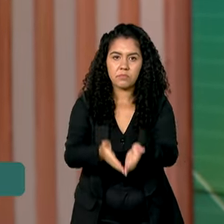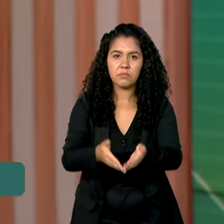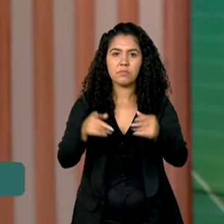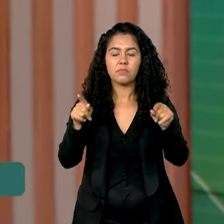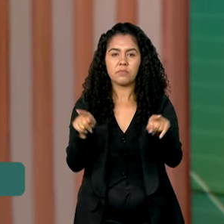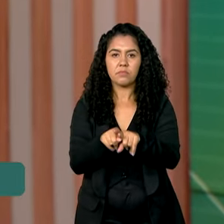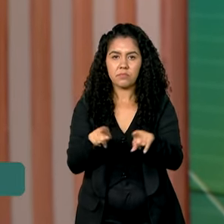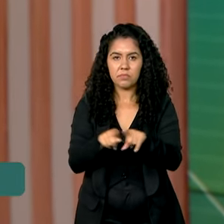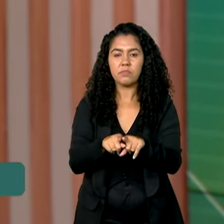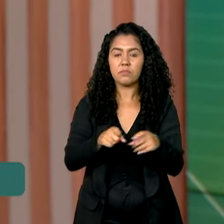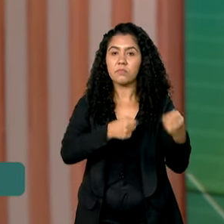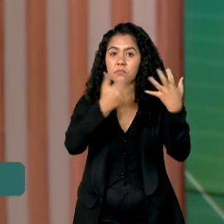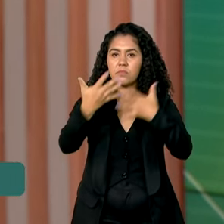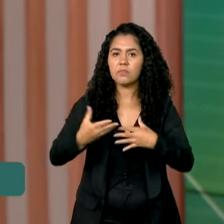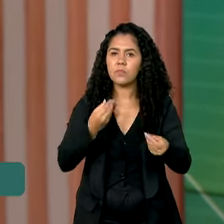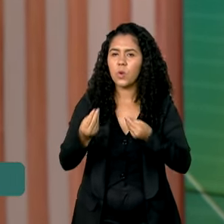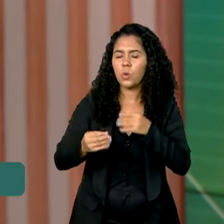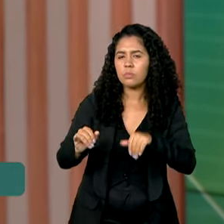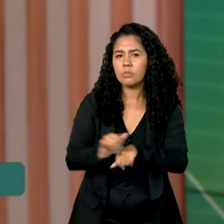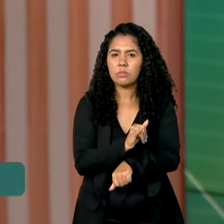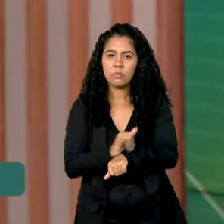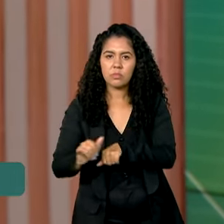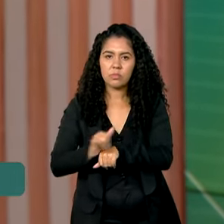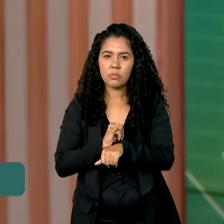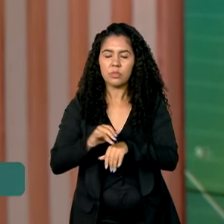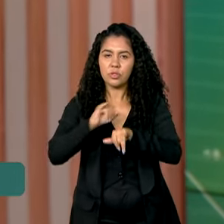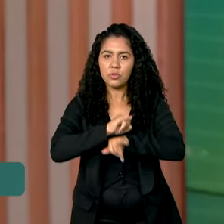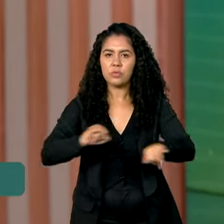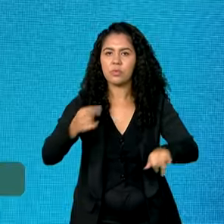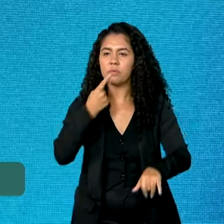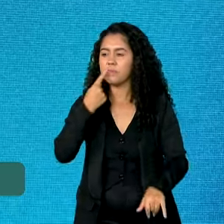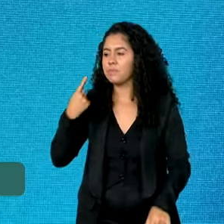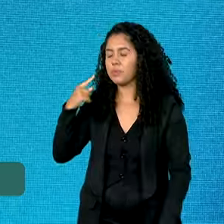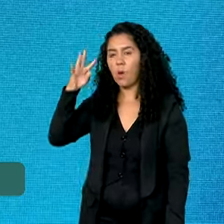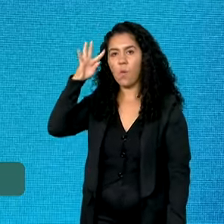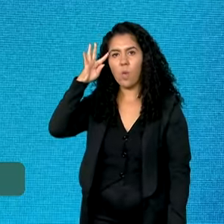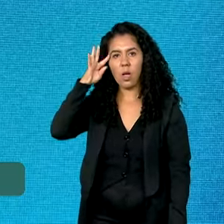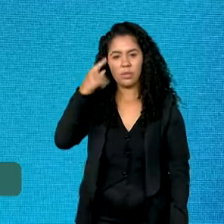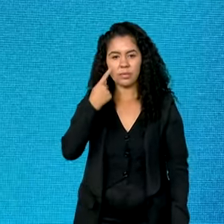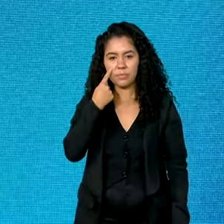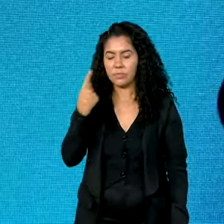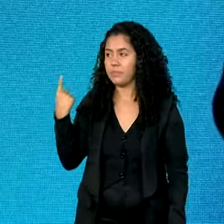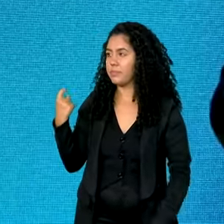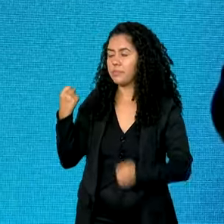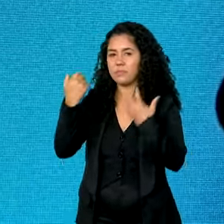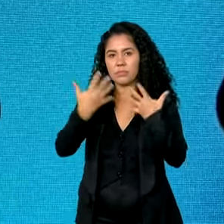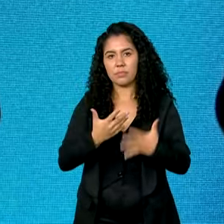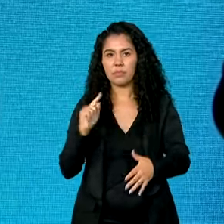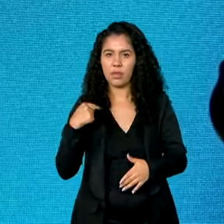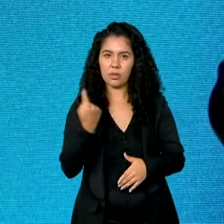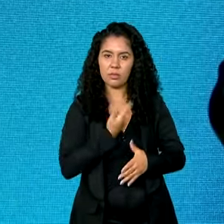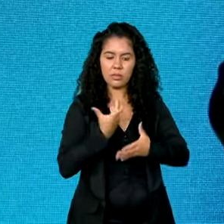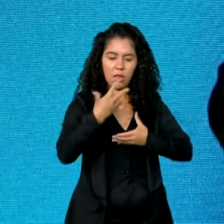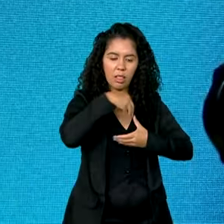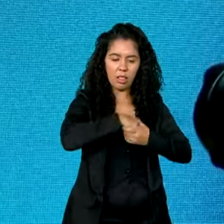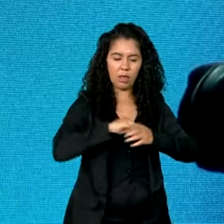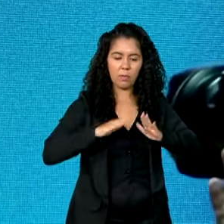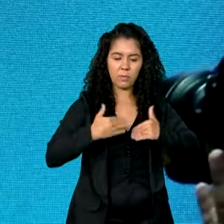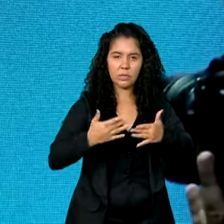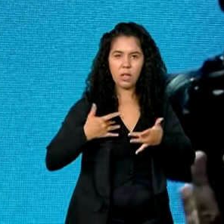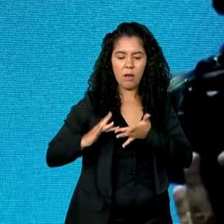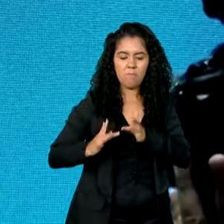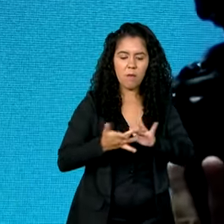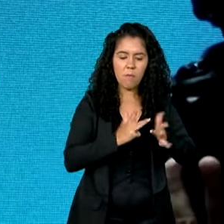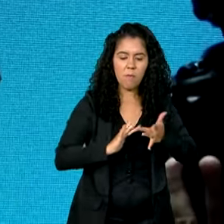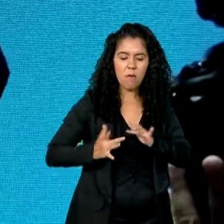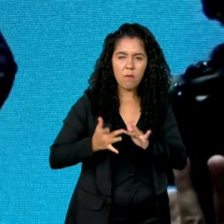estratégico para o setor que foi anunciado nessa quarta-feira. A gente está trabalhando internamente bastante ao lado da ANTAC